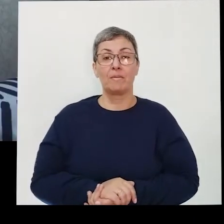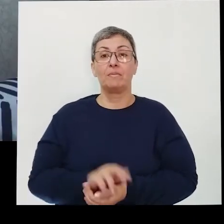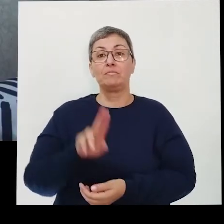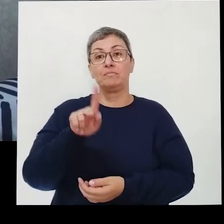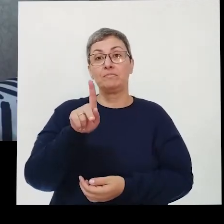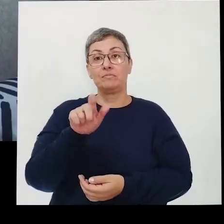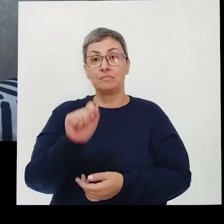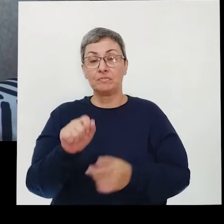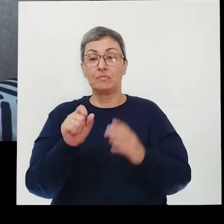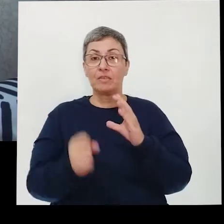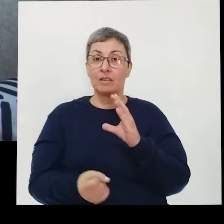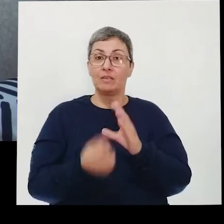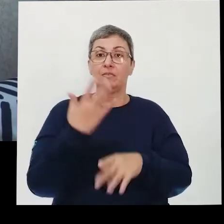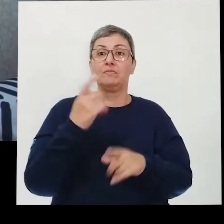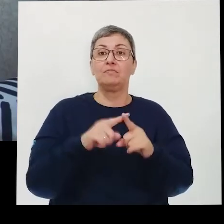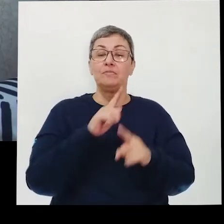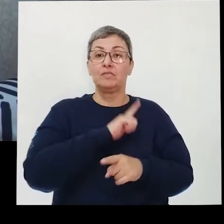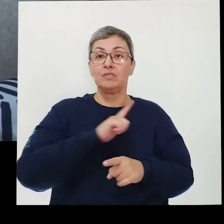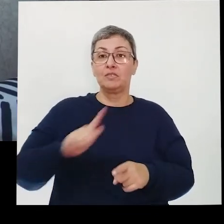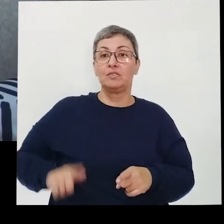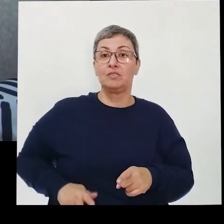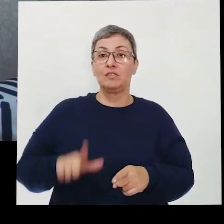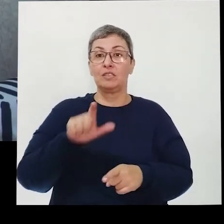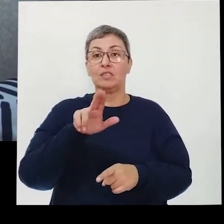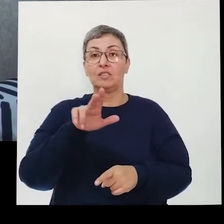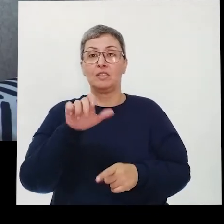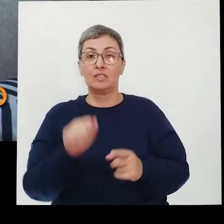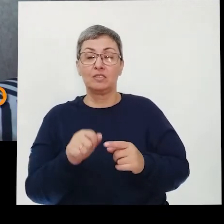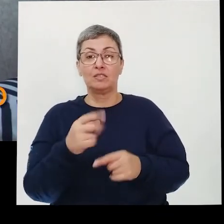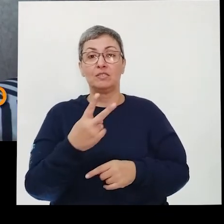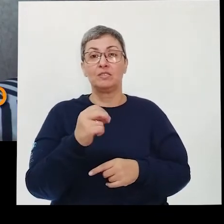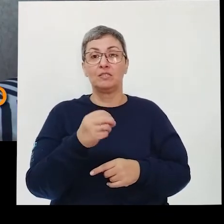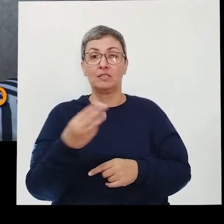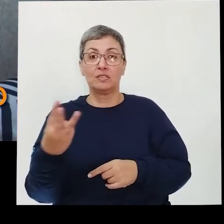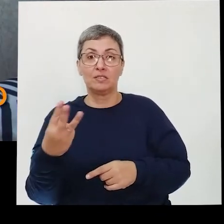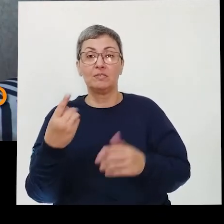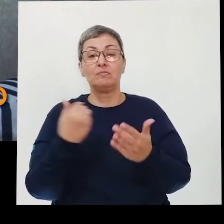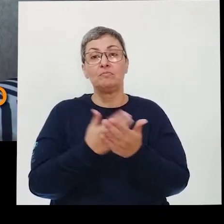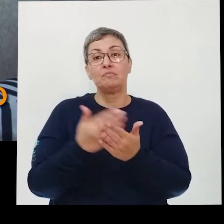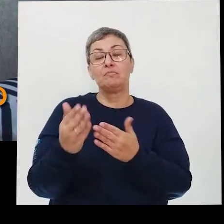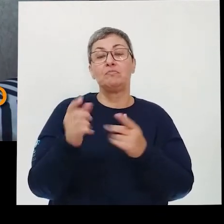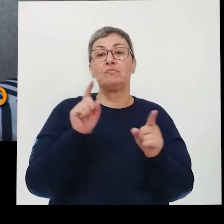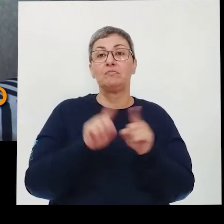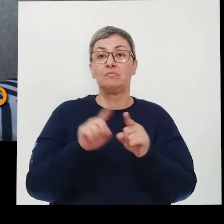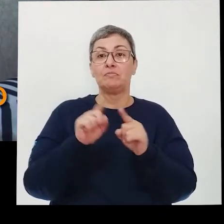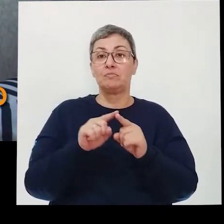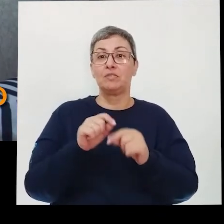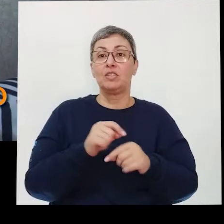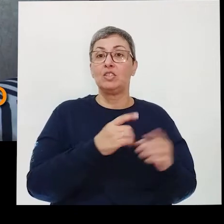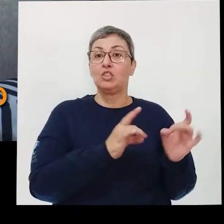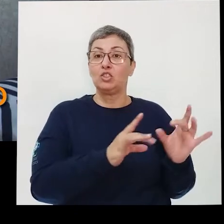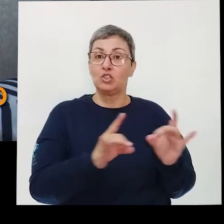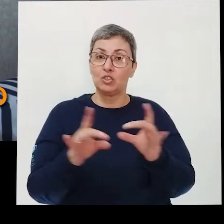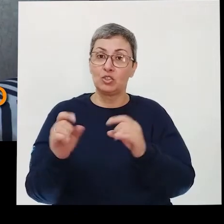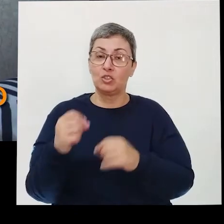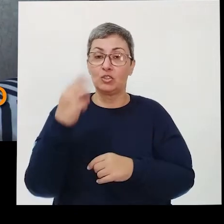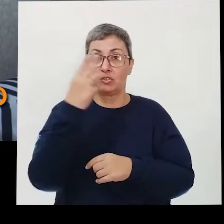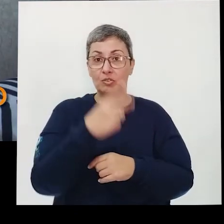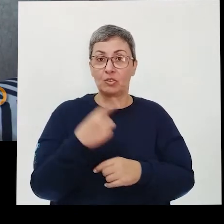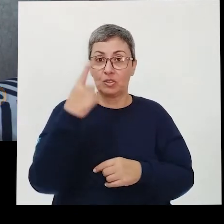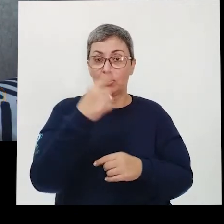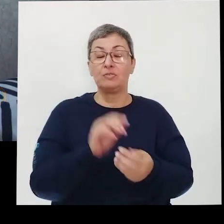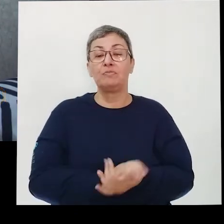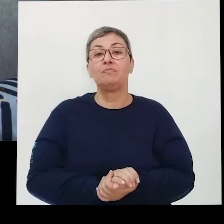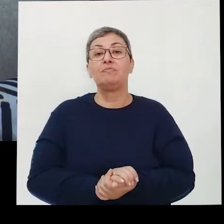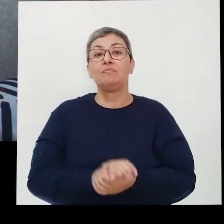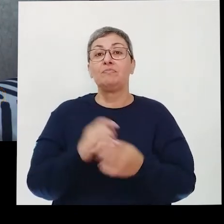As UPAs foram uma iniciativa do governo Lula e foram criadas em 2003. Elas funcionam 7 dias na semana, 24 horas